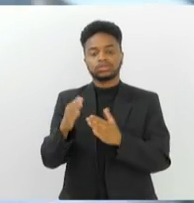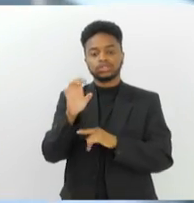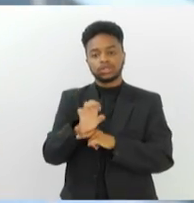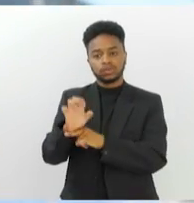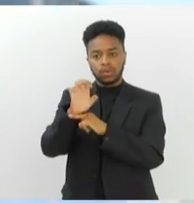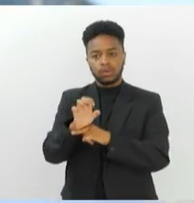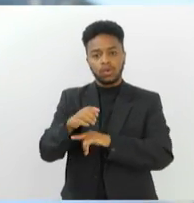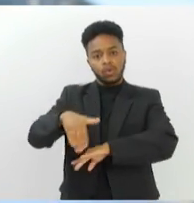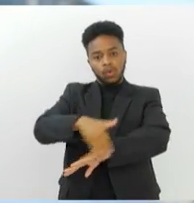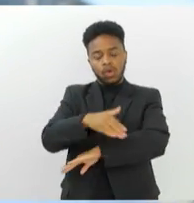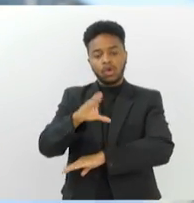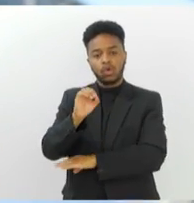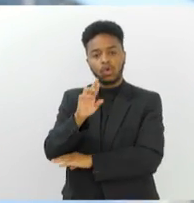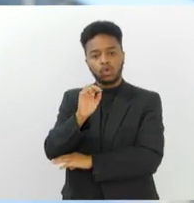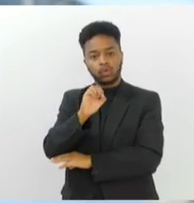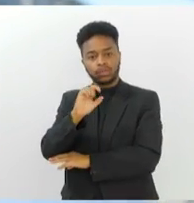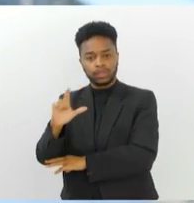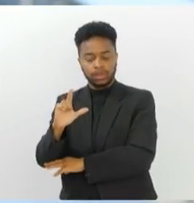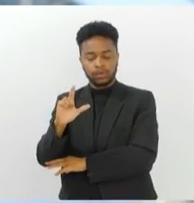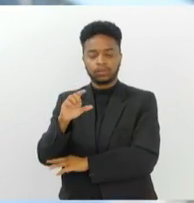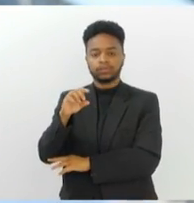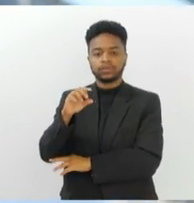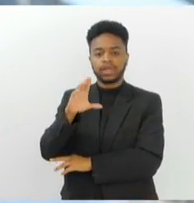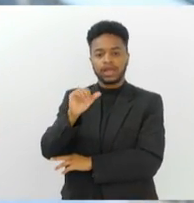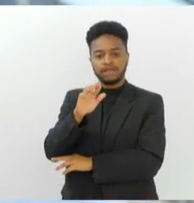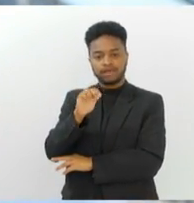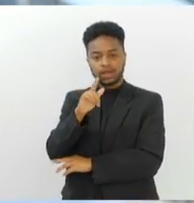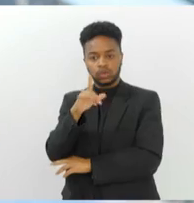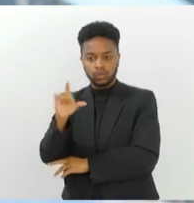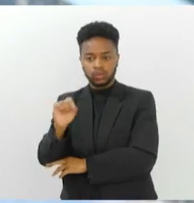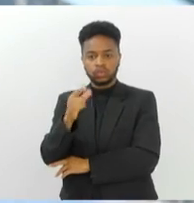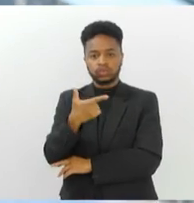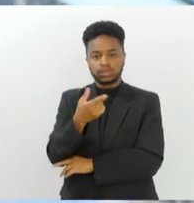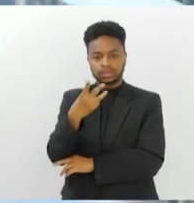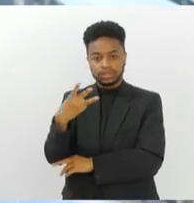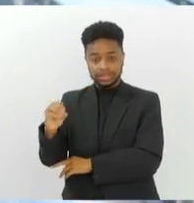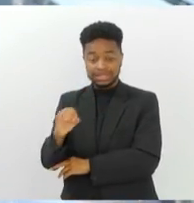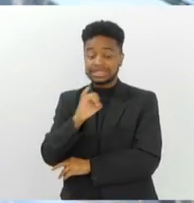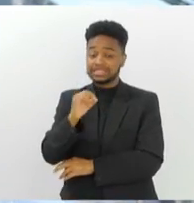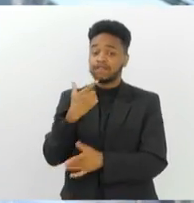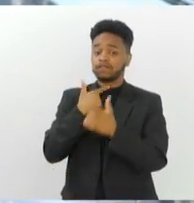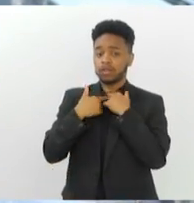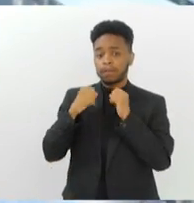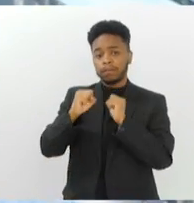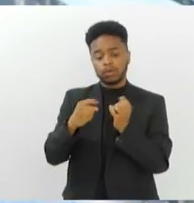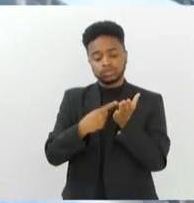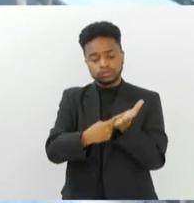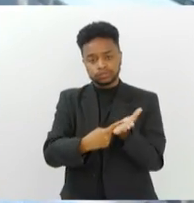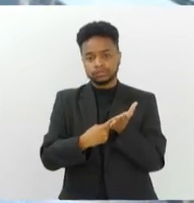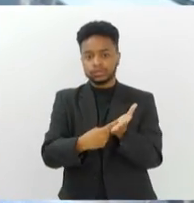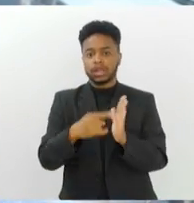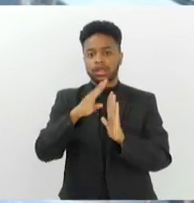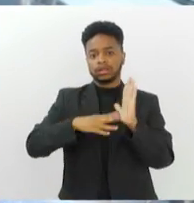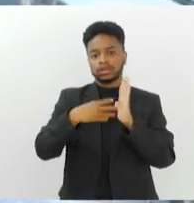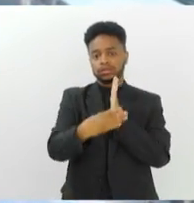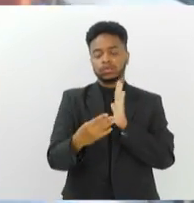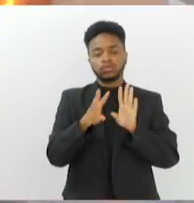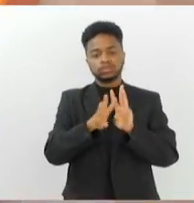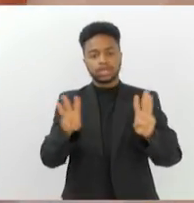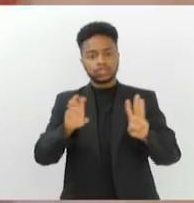230, no Centro de Angra dos Reis. Se preferir, o segurado pode agendar atendimento pelo site ou por telefone.